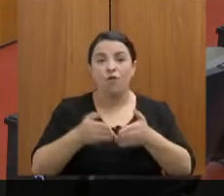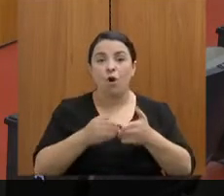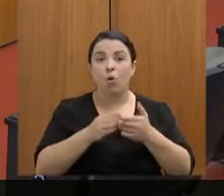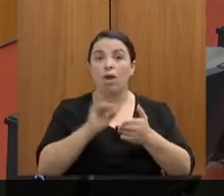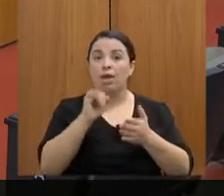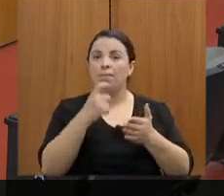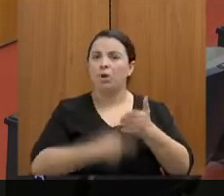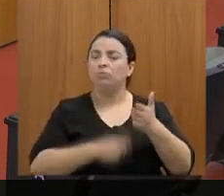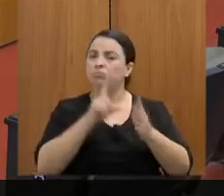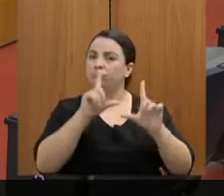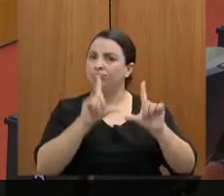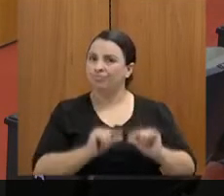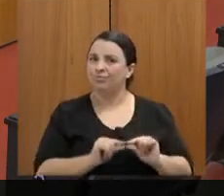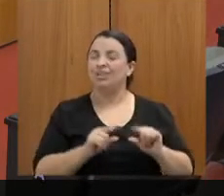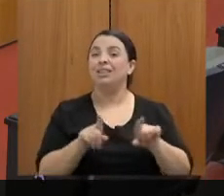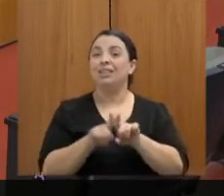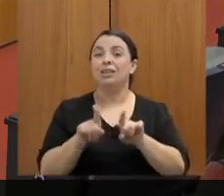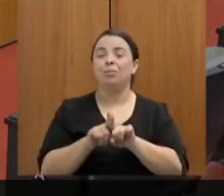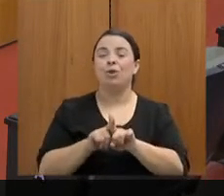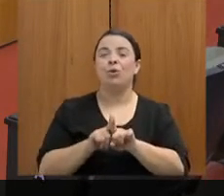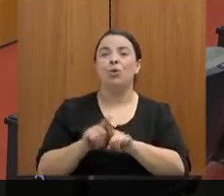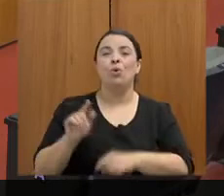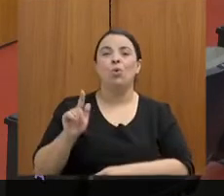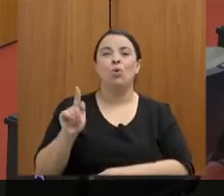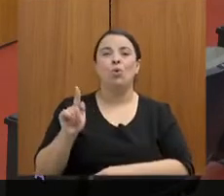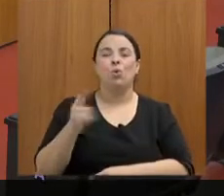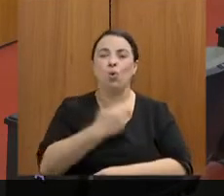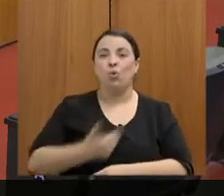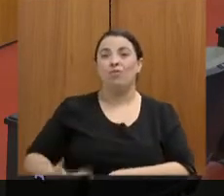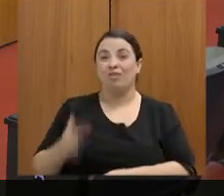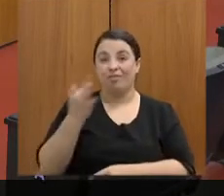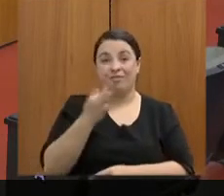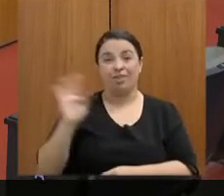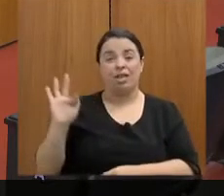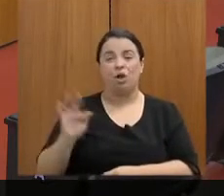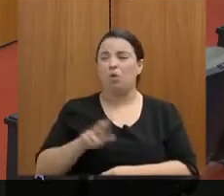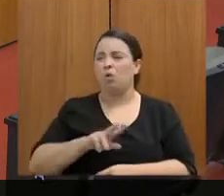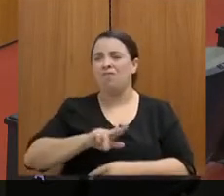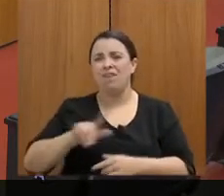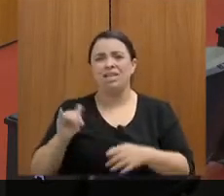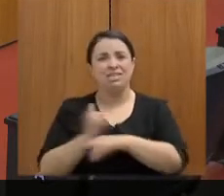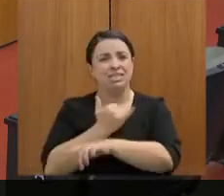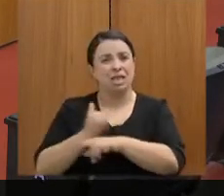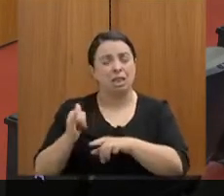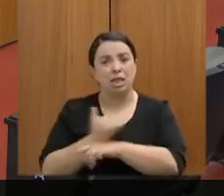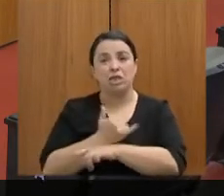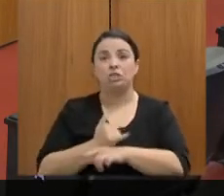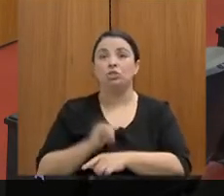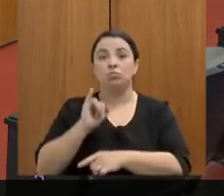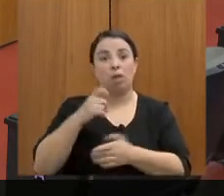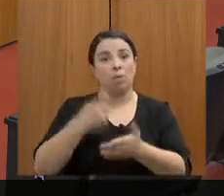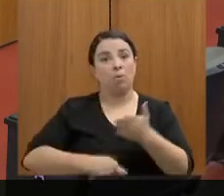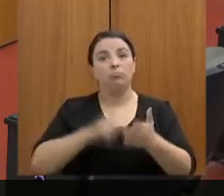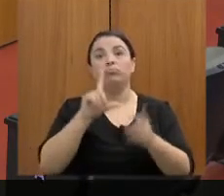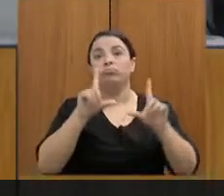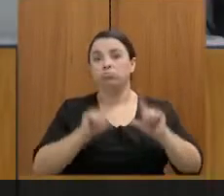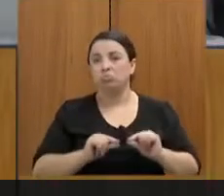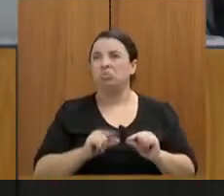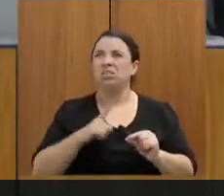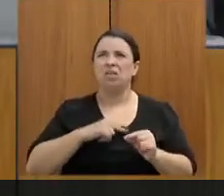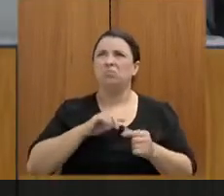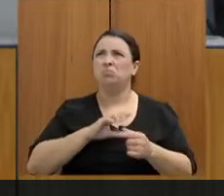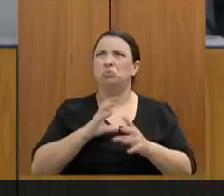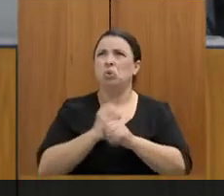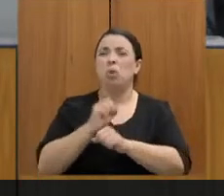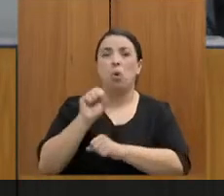vê o governo federal também com várias iniciativas de redução de impostos, são inúmeras, passam de oito iniciativas, se não me engano.